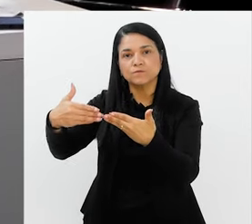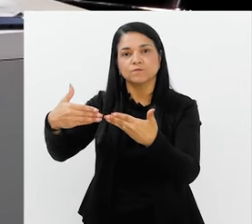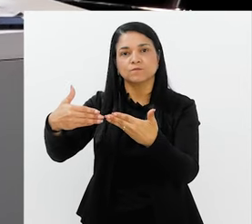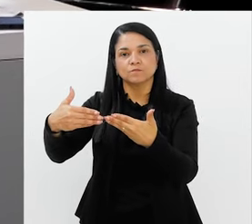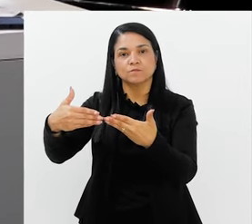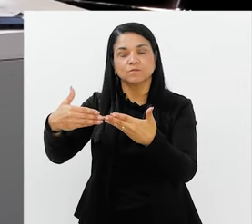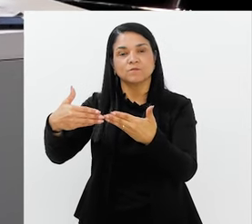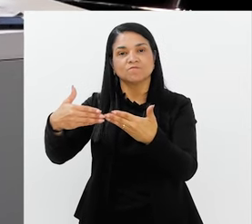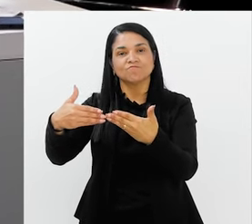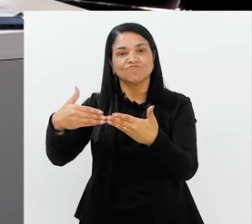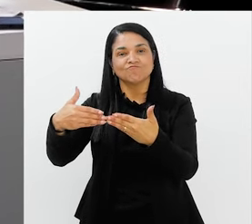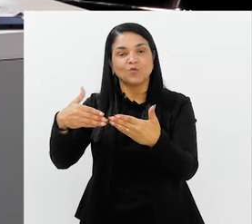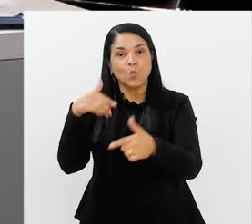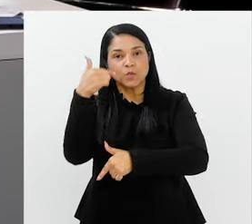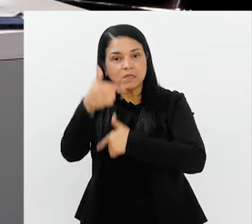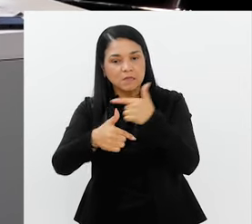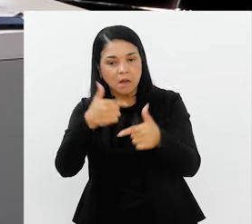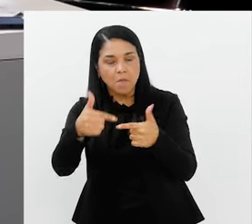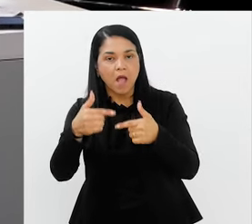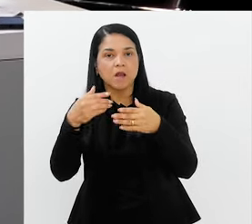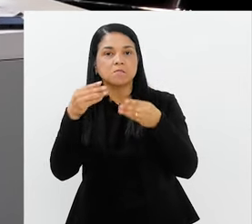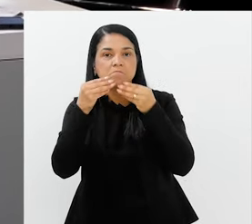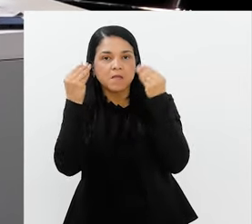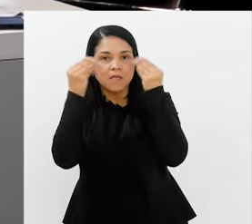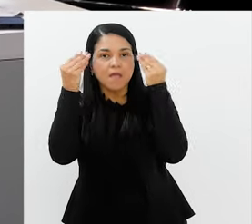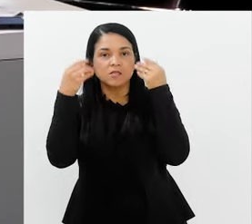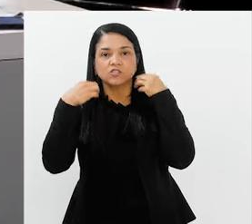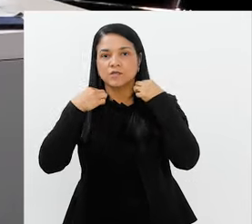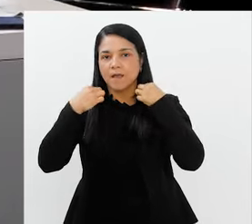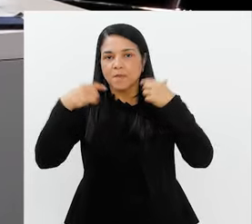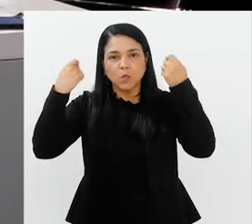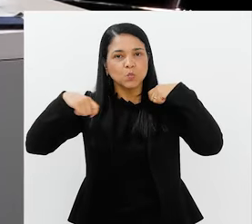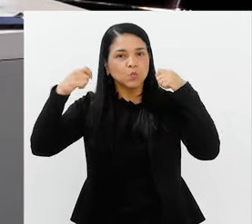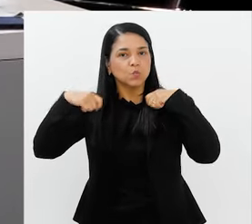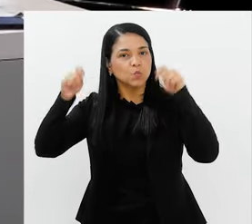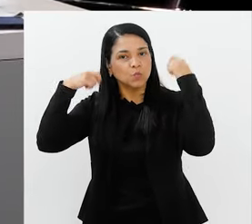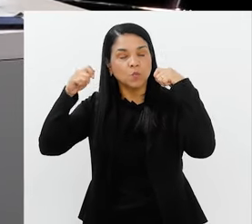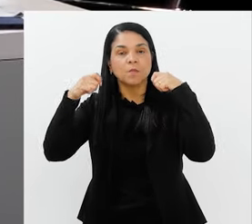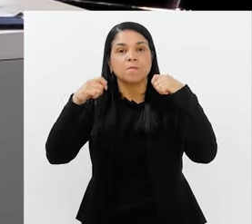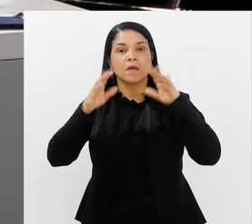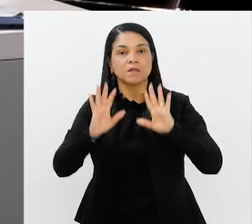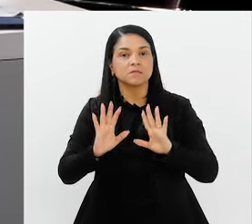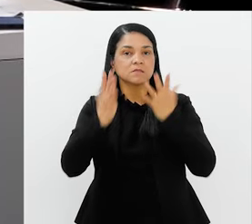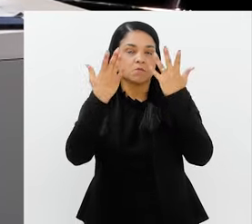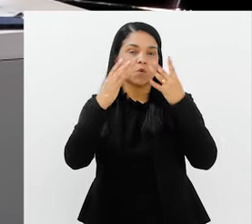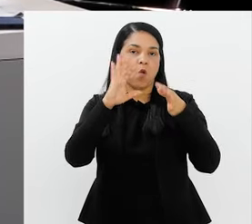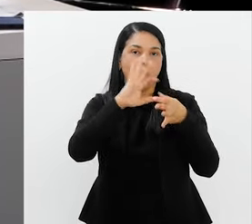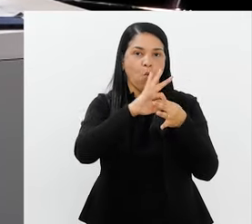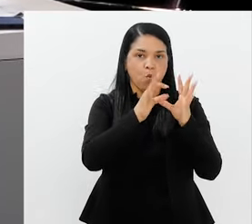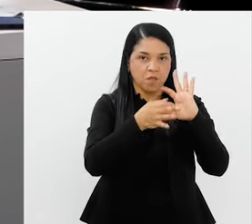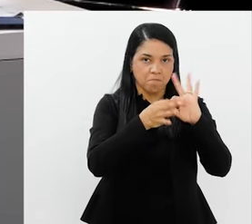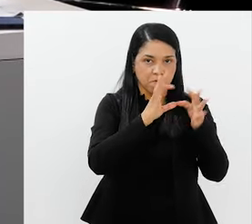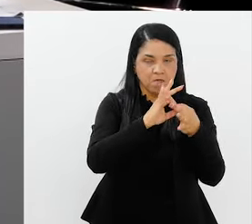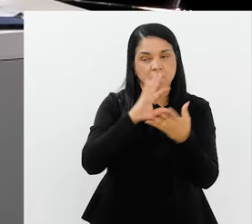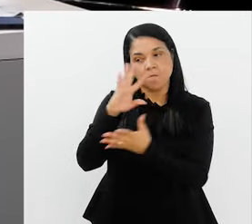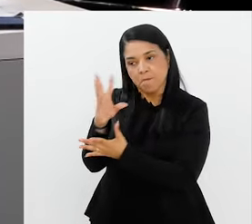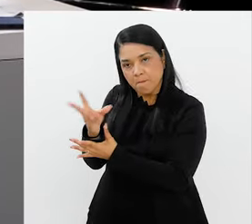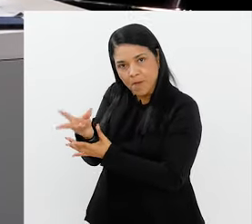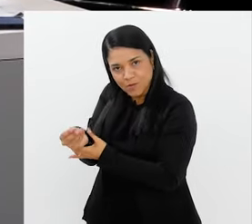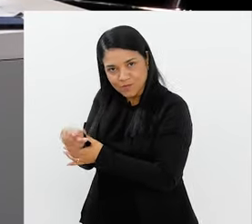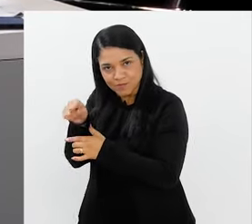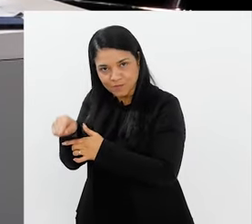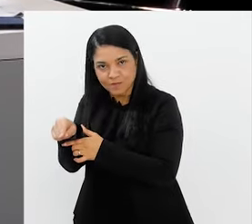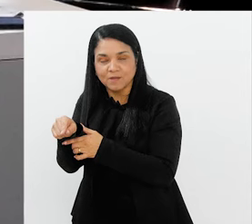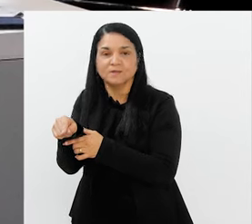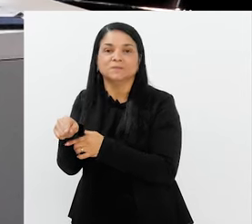desenvolvendo toda a linha de maquiagens e cabelos para as cerimônias. Claro, sob